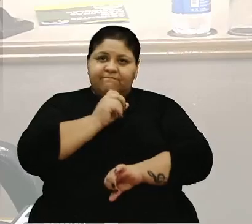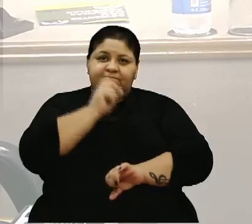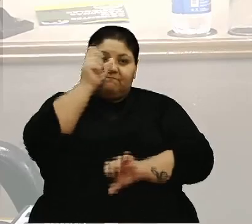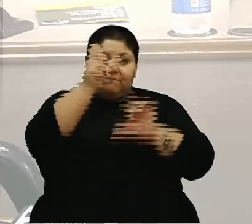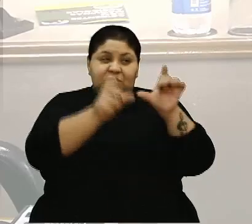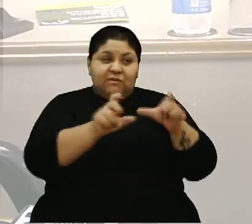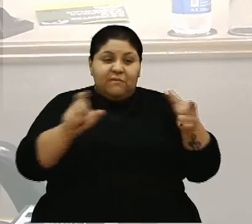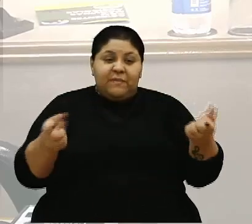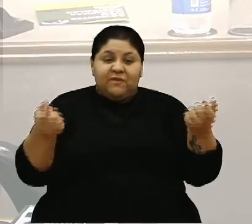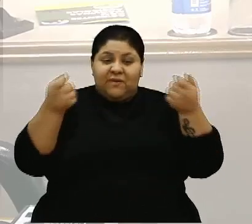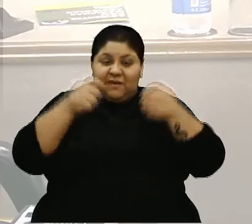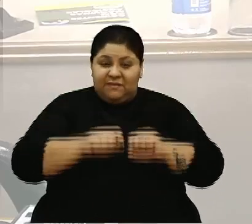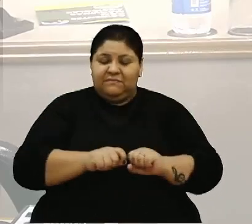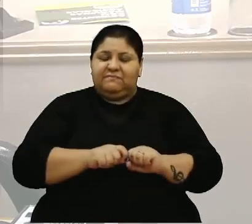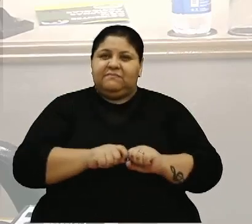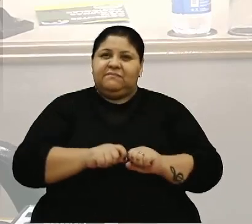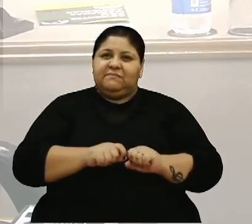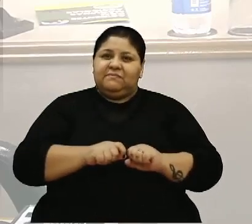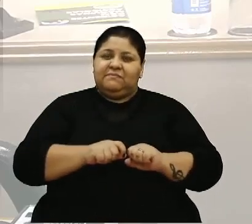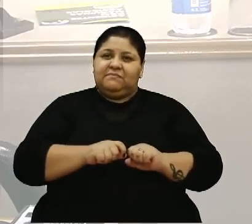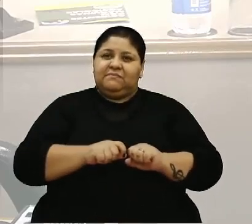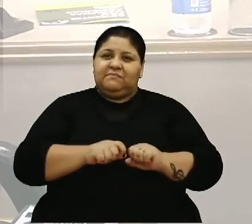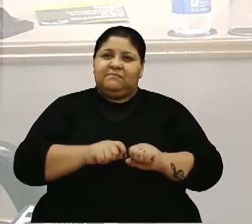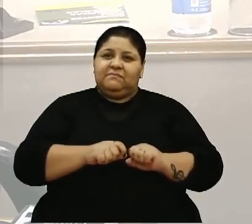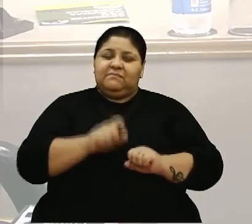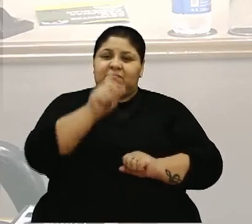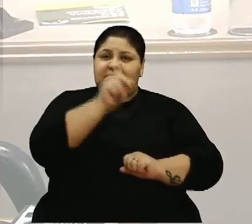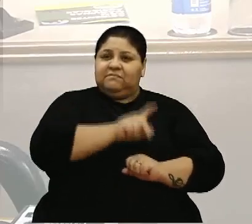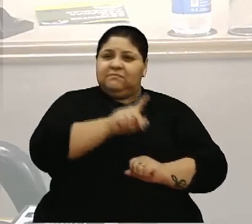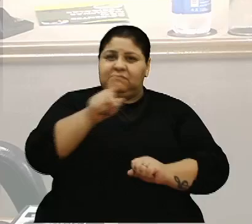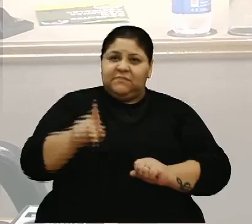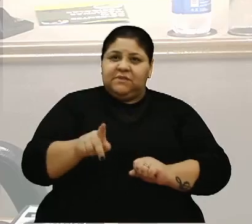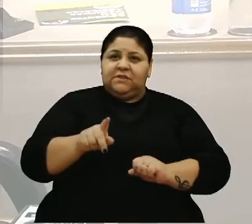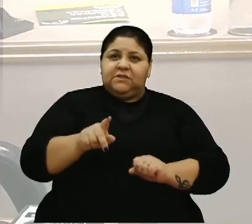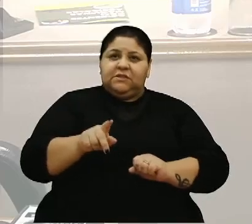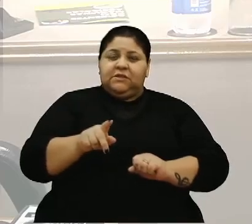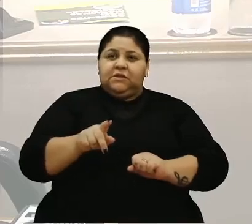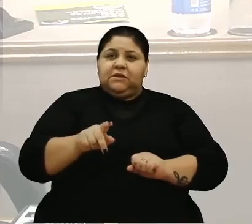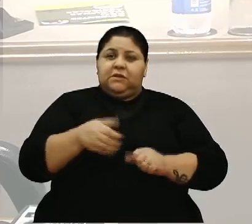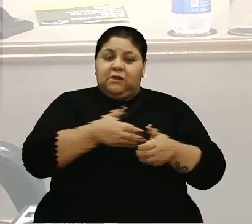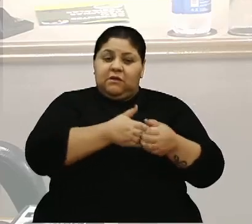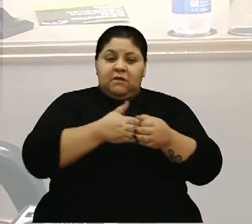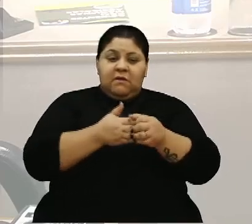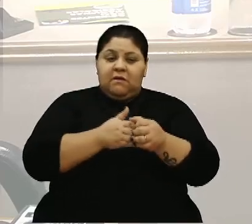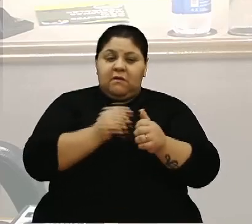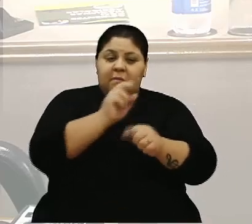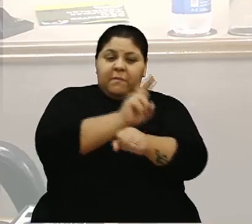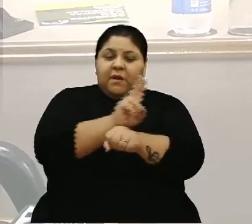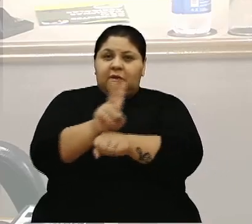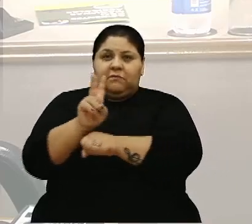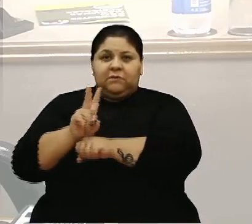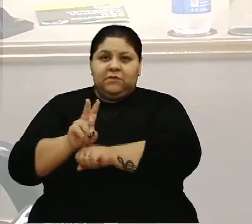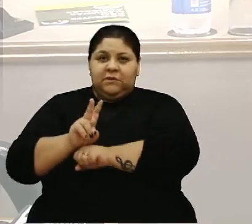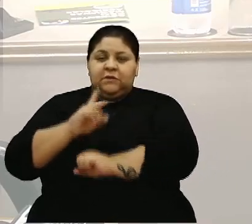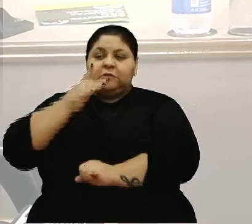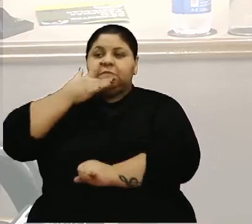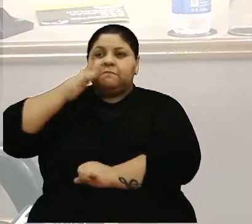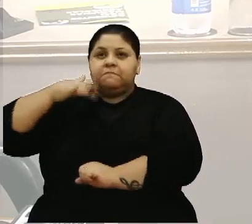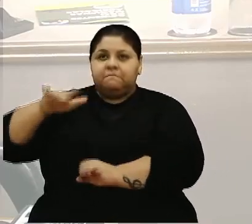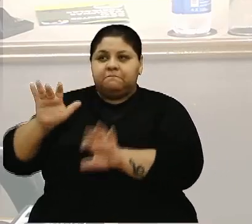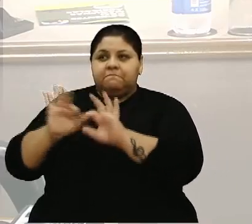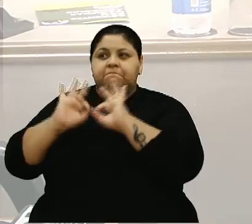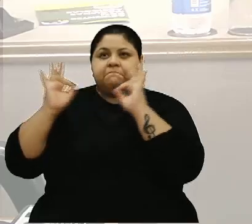capacitadas, tanto professores, monitores, para cuidar dessas crianças e das